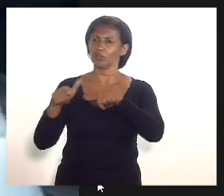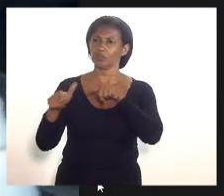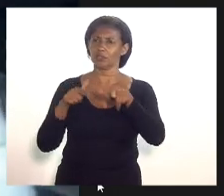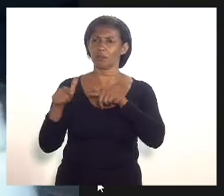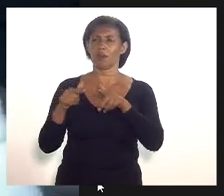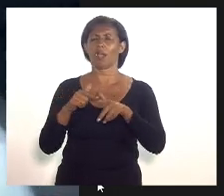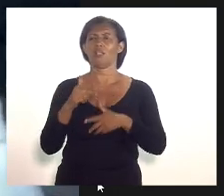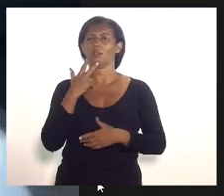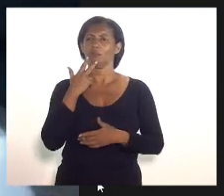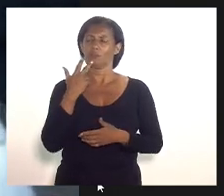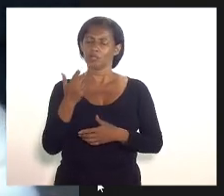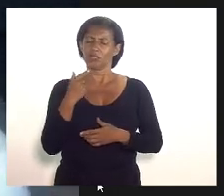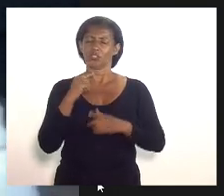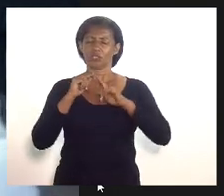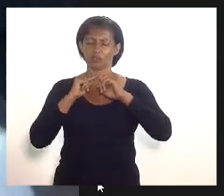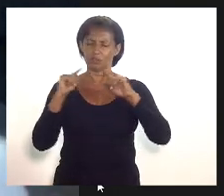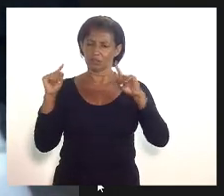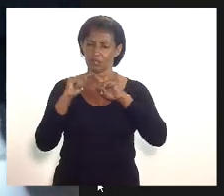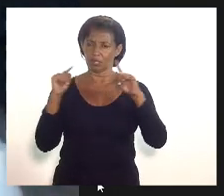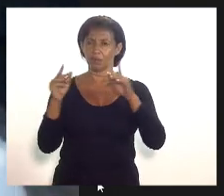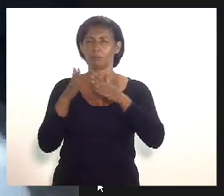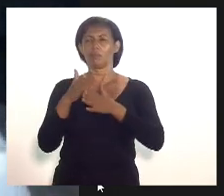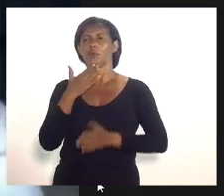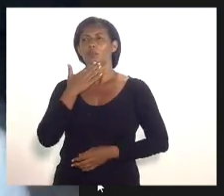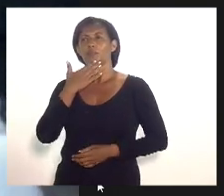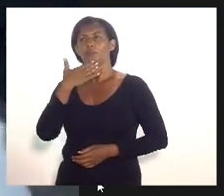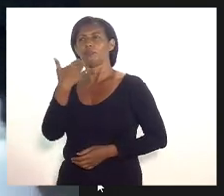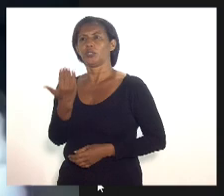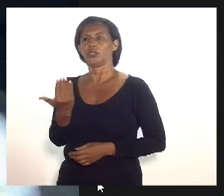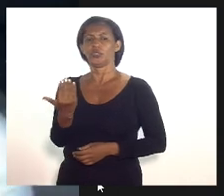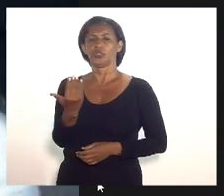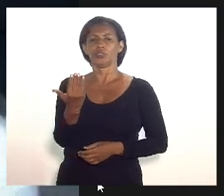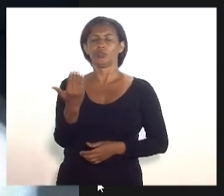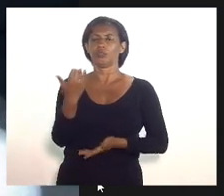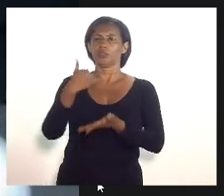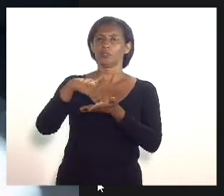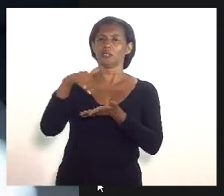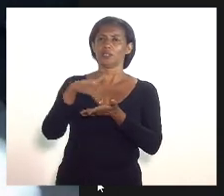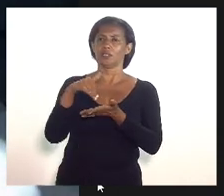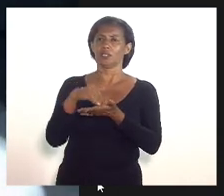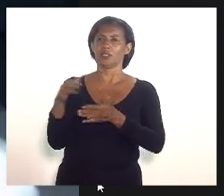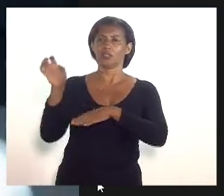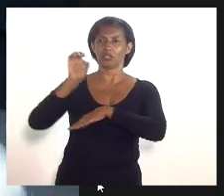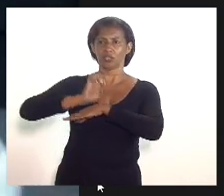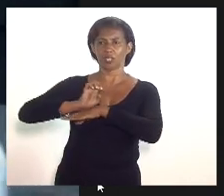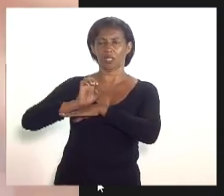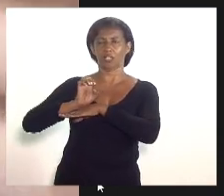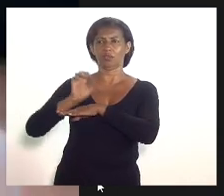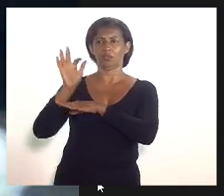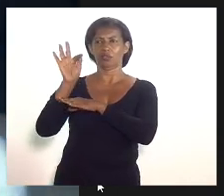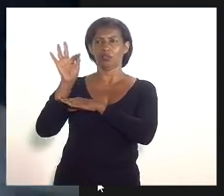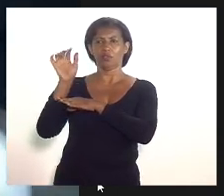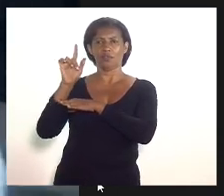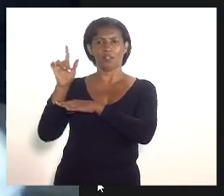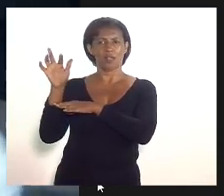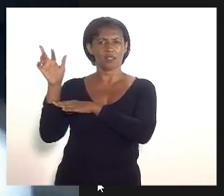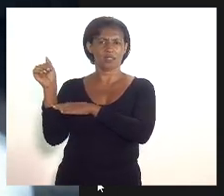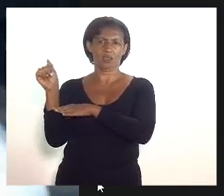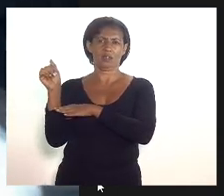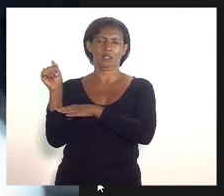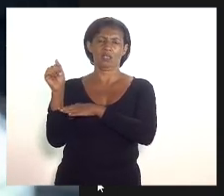registrado o meu apelo à secretaria de estado de fazenda para que desengarrasse a fila